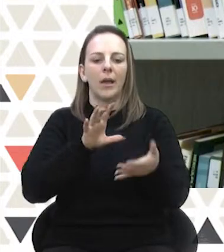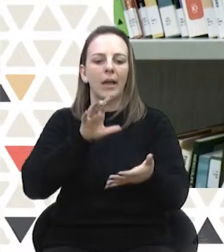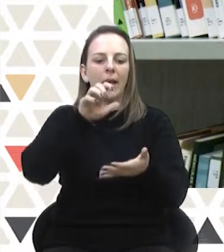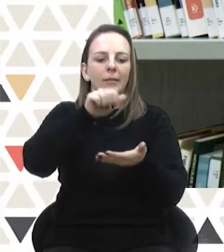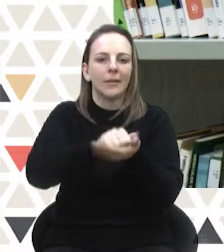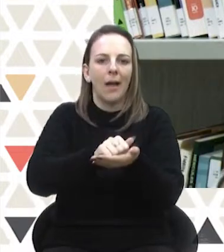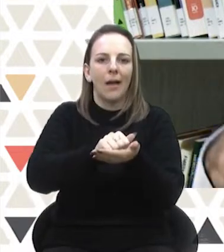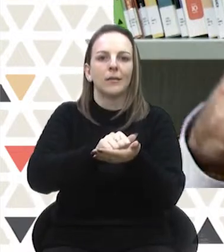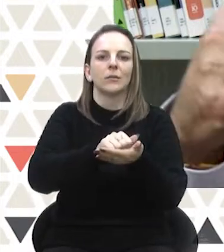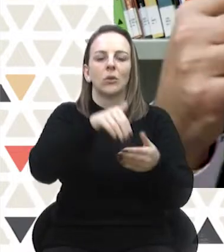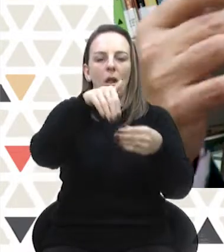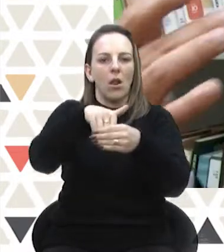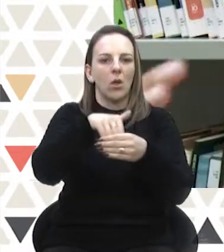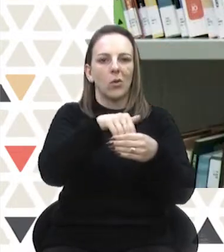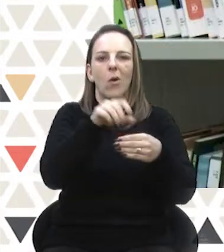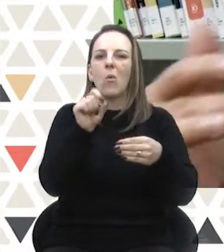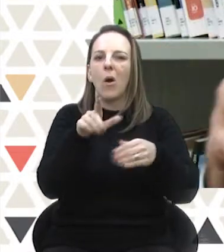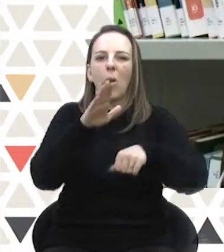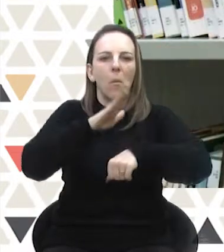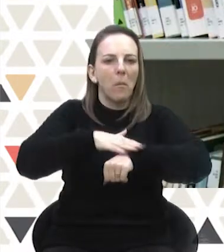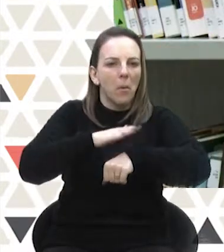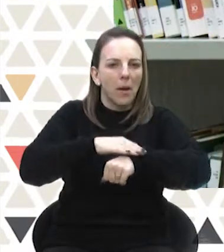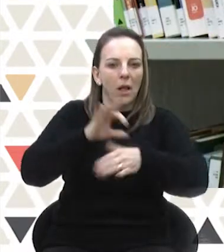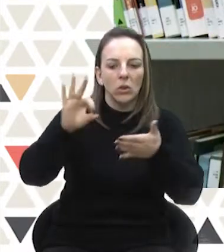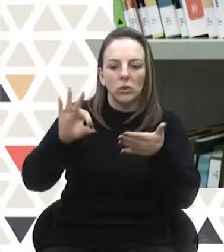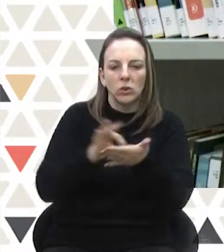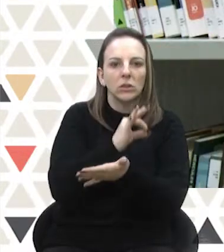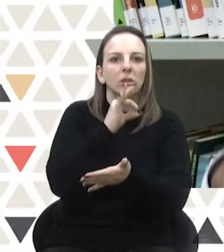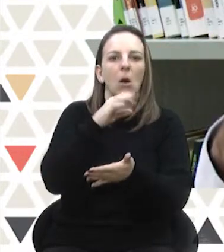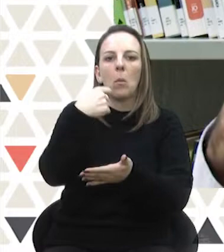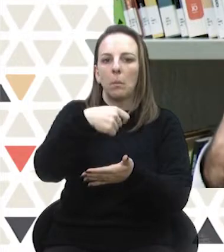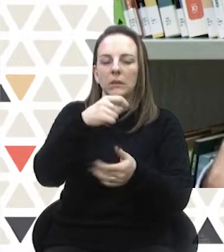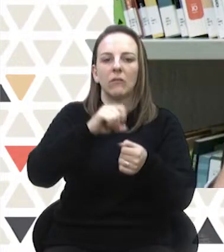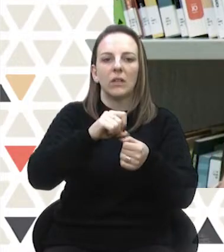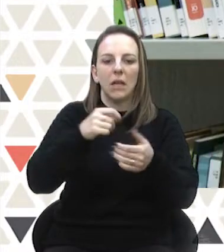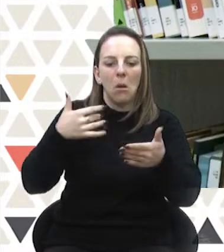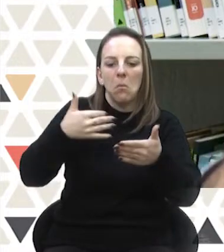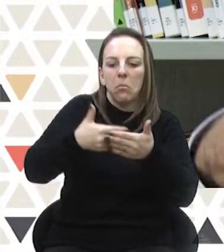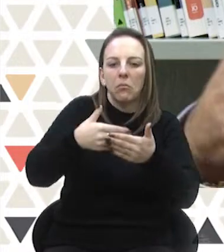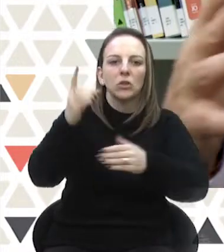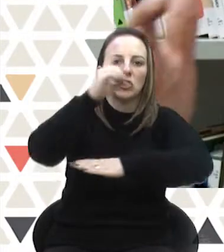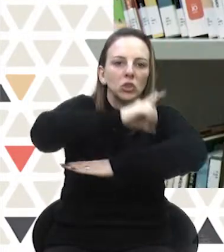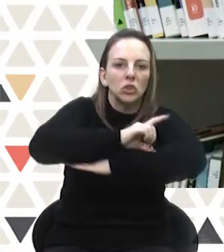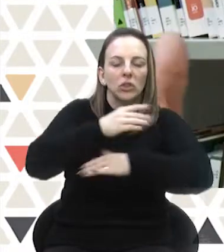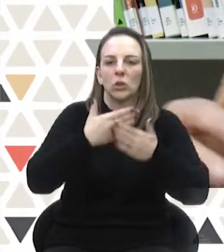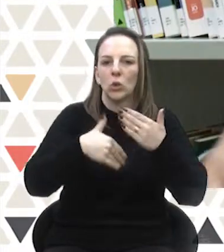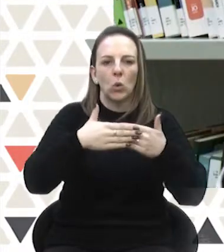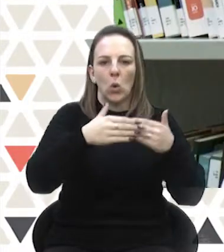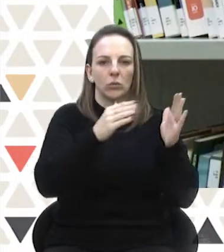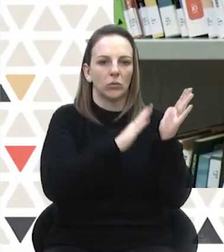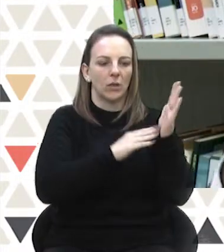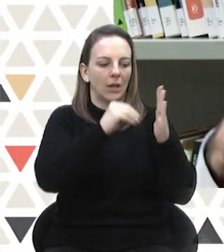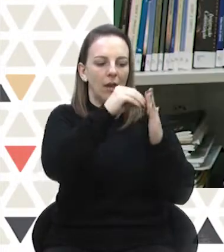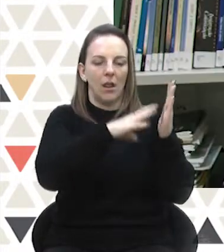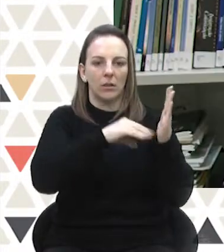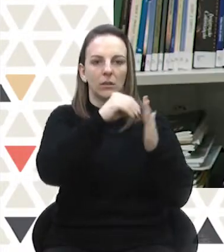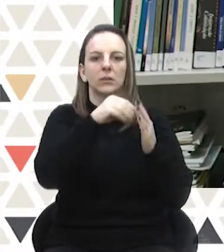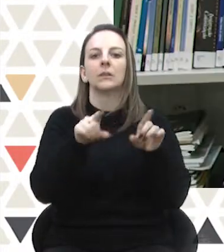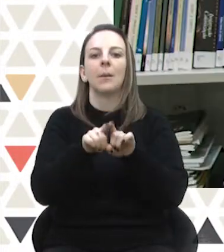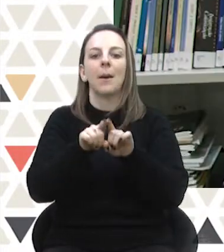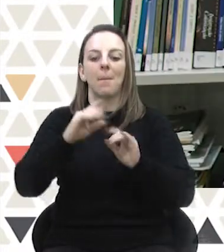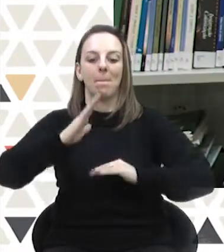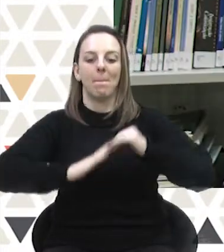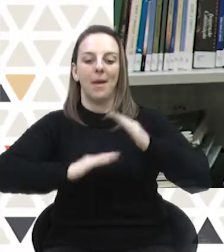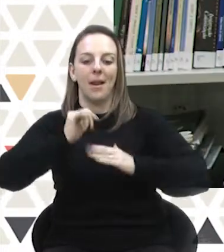cadastro eleitoral, em que momento deve ser feita a inscrição eleitoral, até que dia, todo o calendário eleitoral. Os